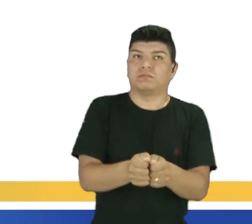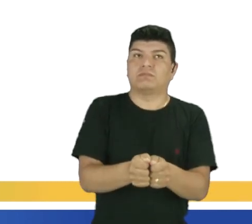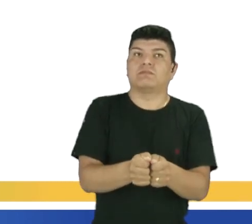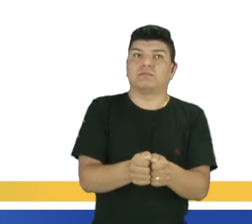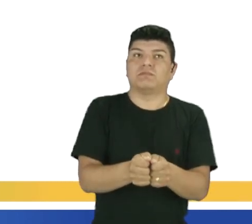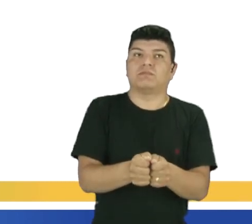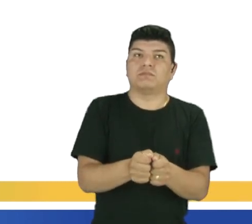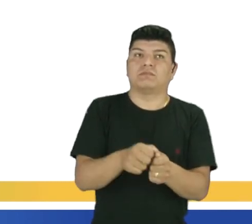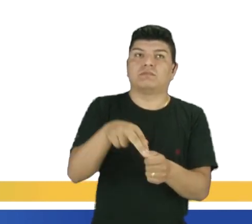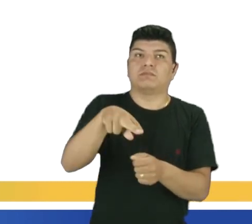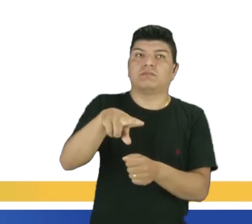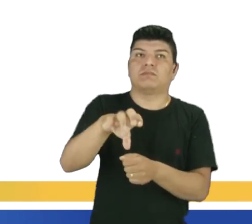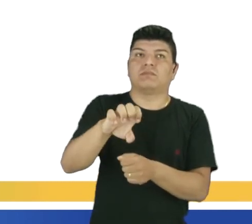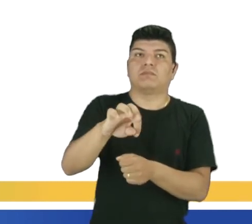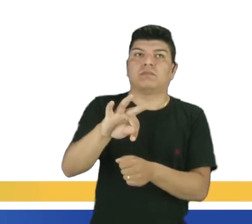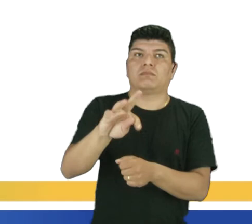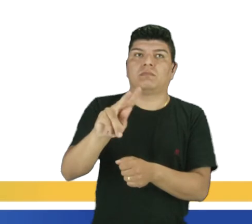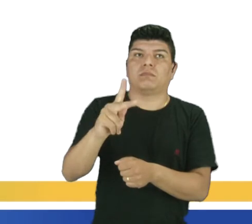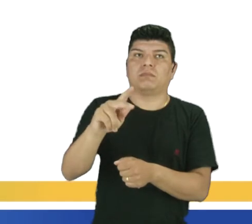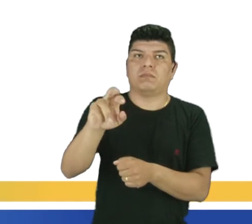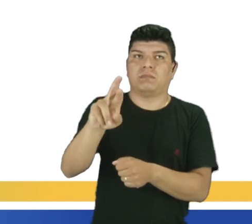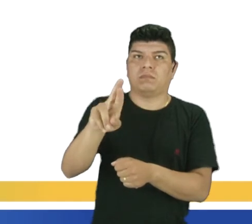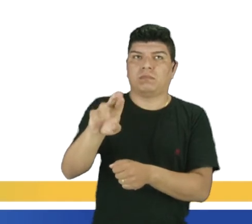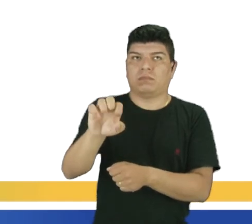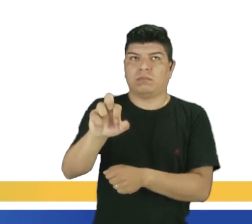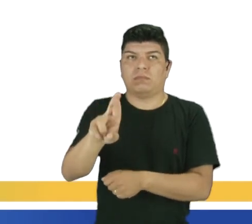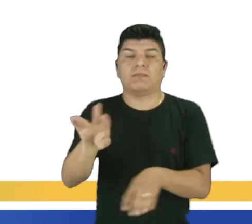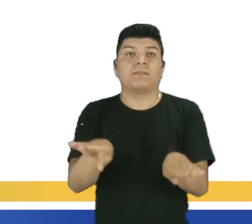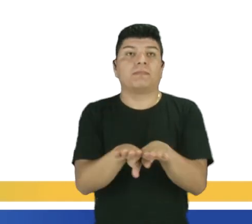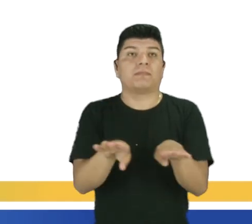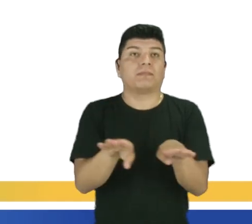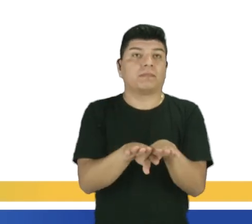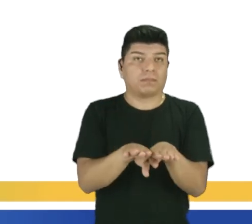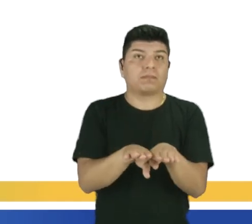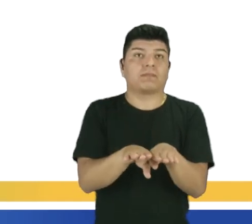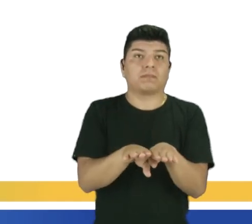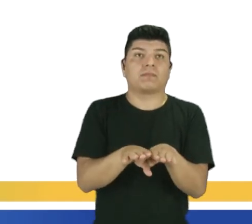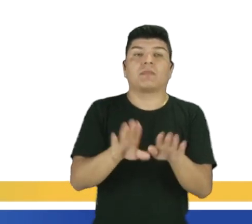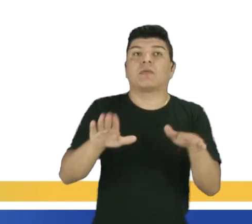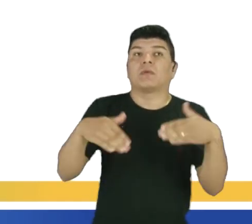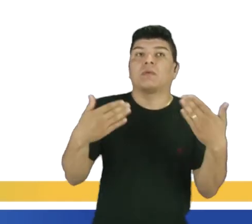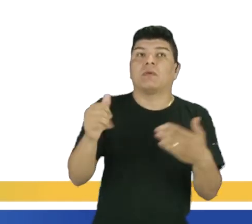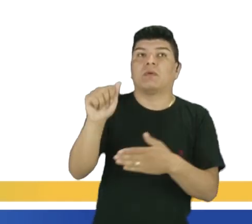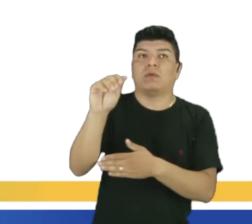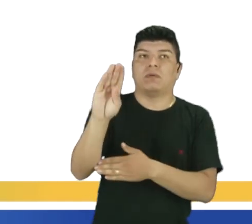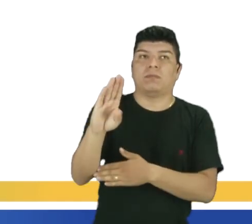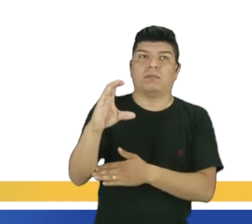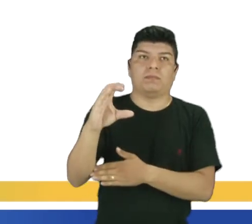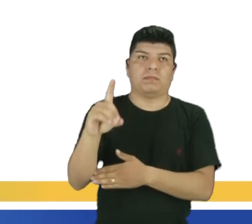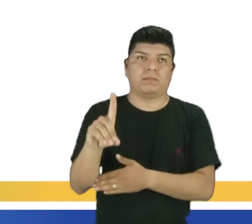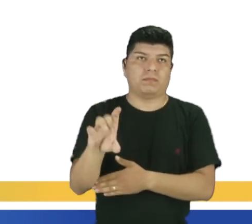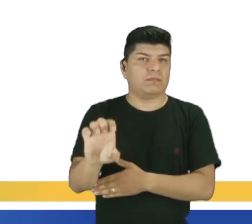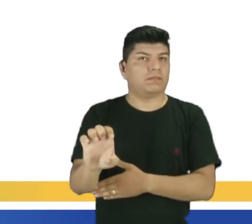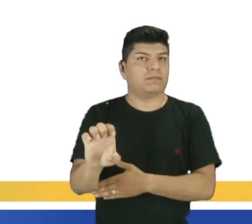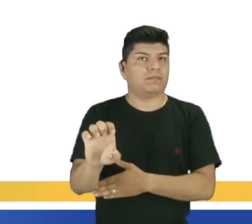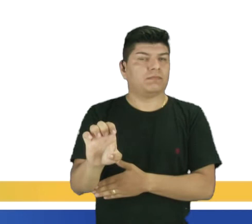É neither or? É neither nor? Acabamos de ver. Neither and, neither as, ou neither also? Qual